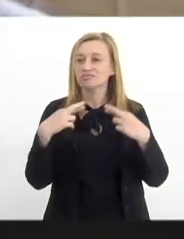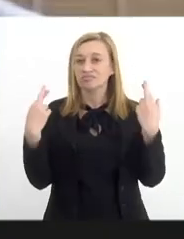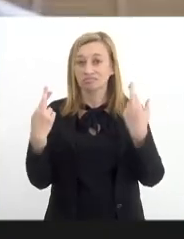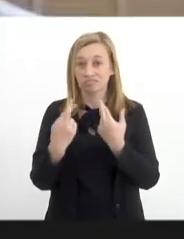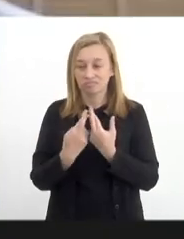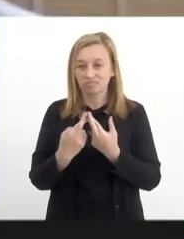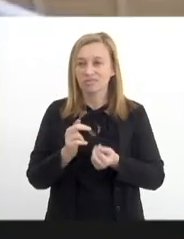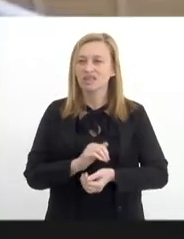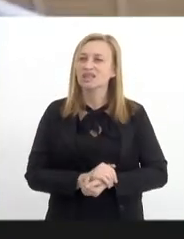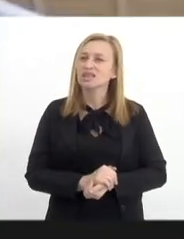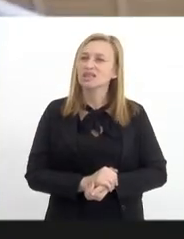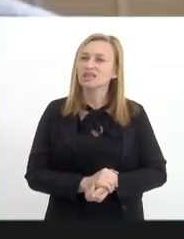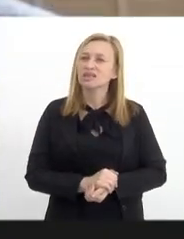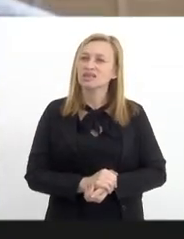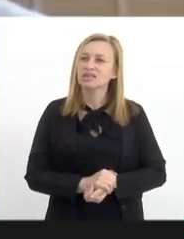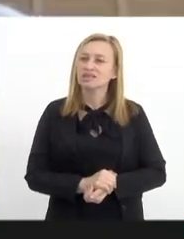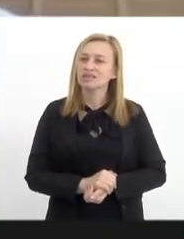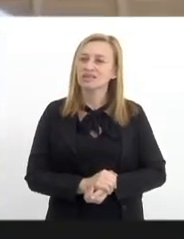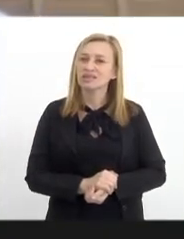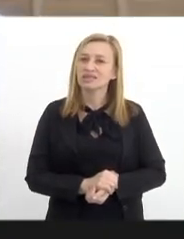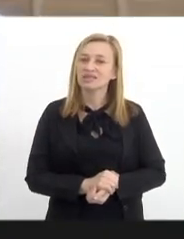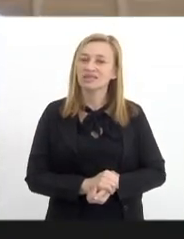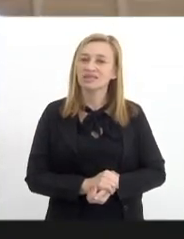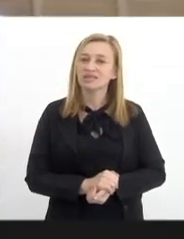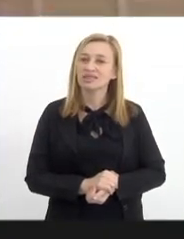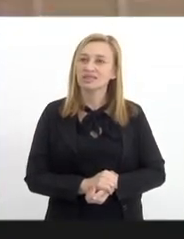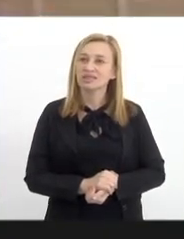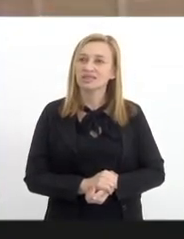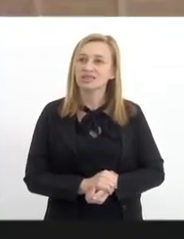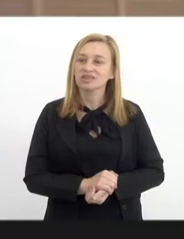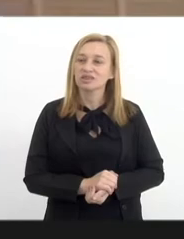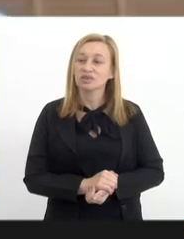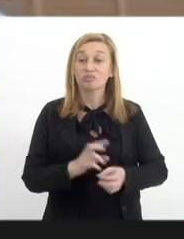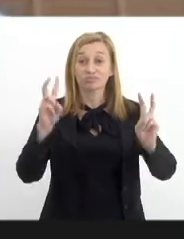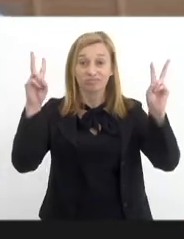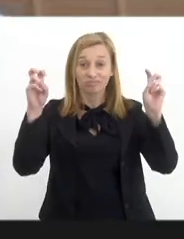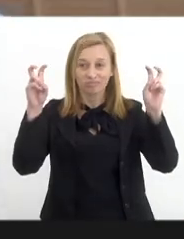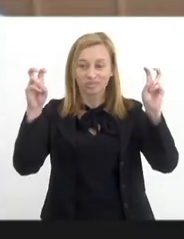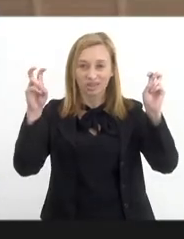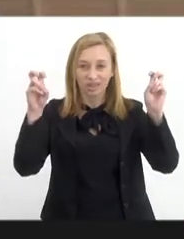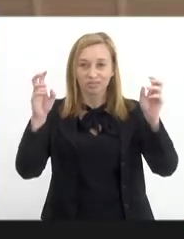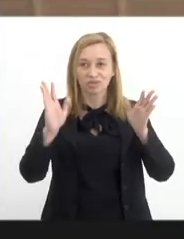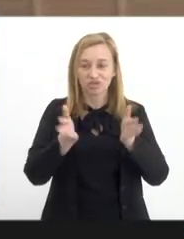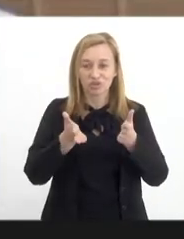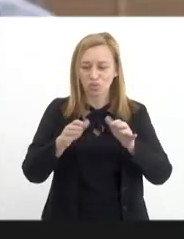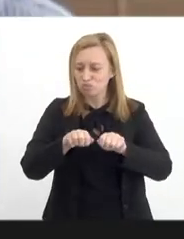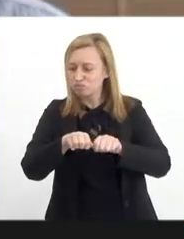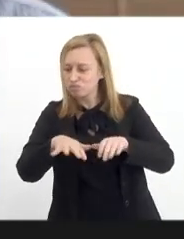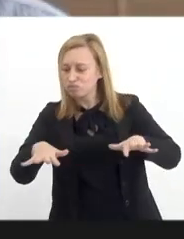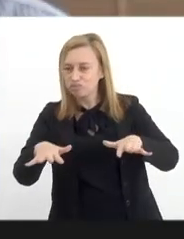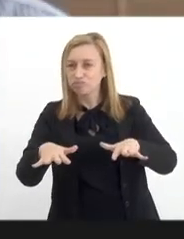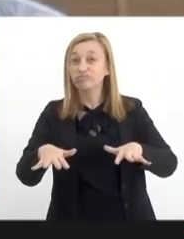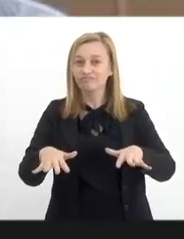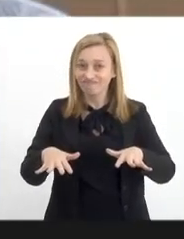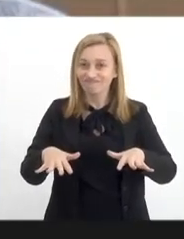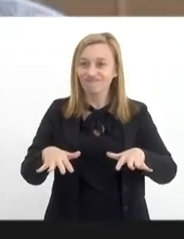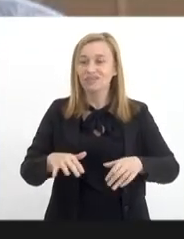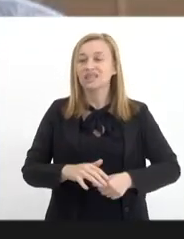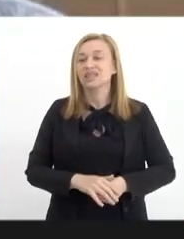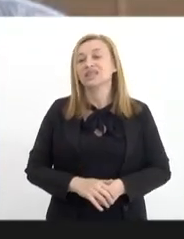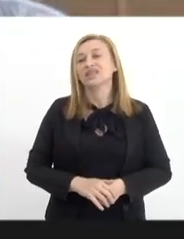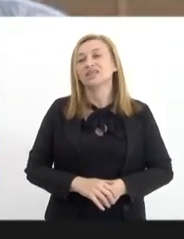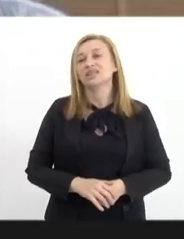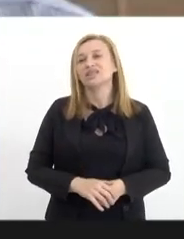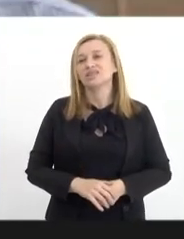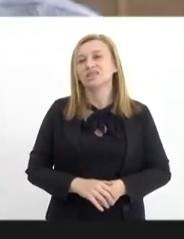e diante dessa temática da tônica da pandemia e de tudo isso, a